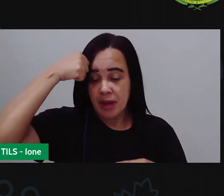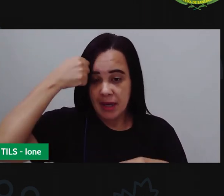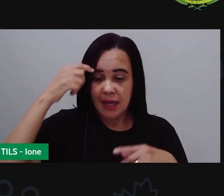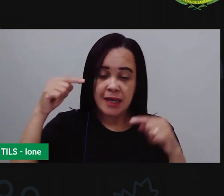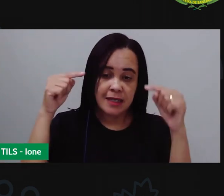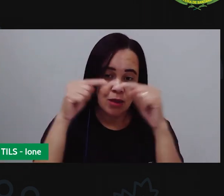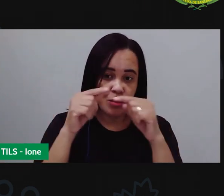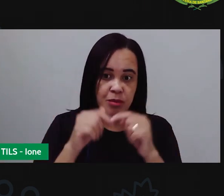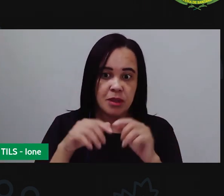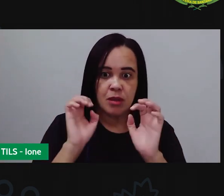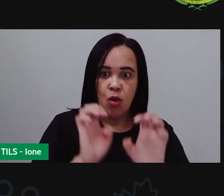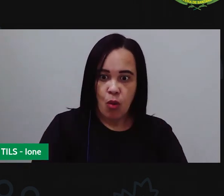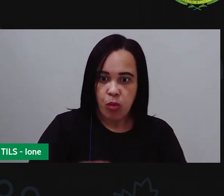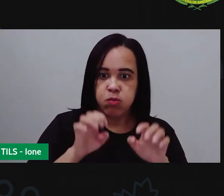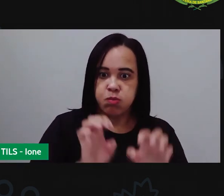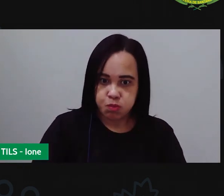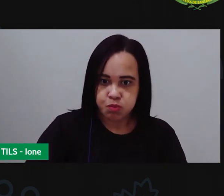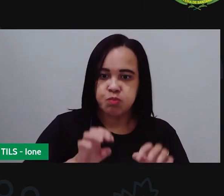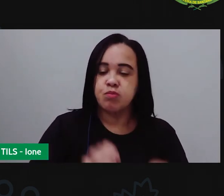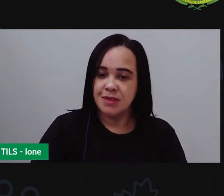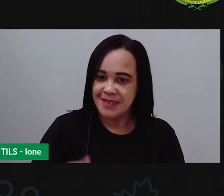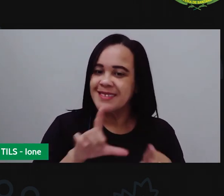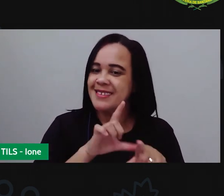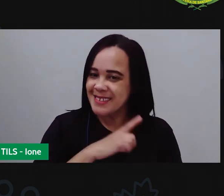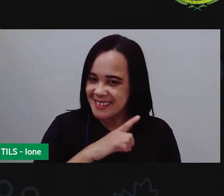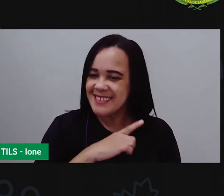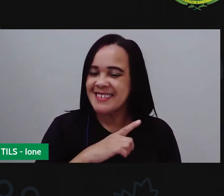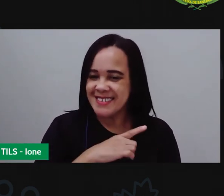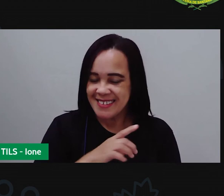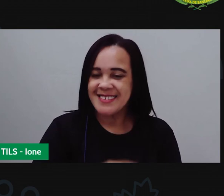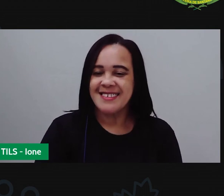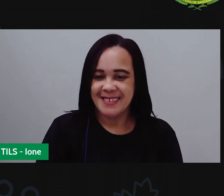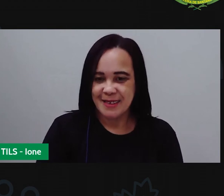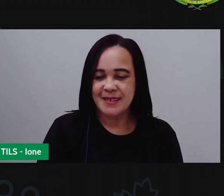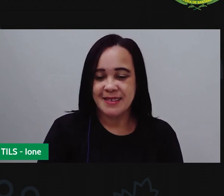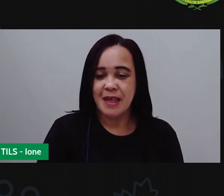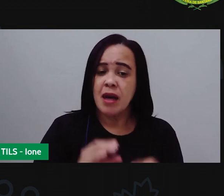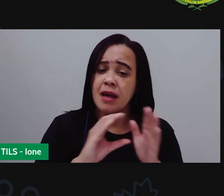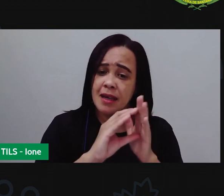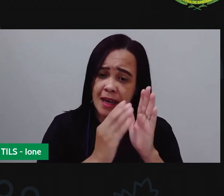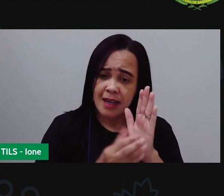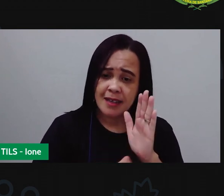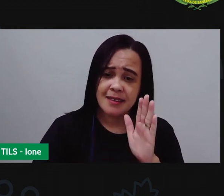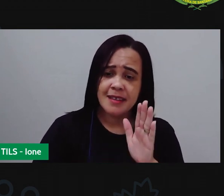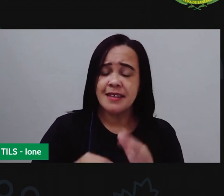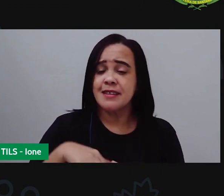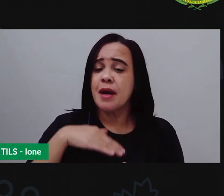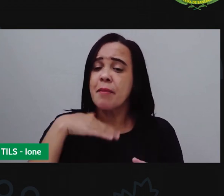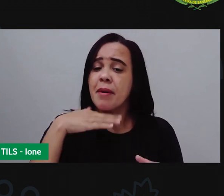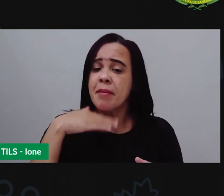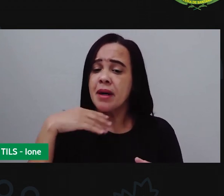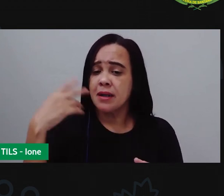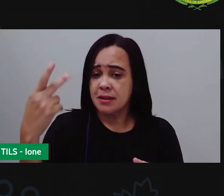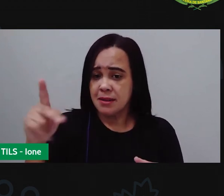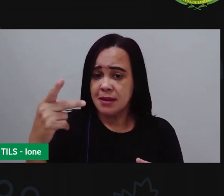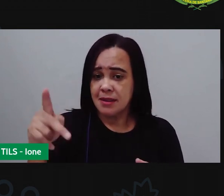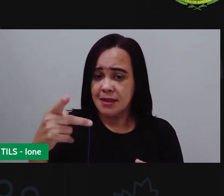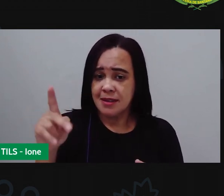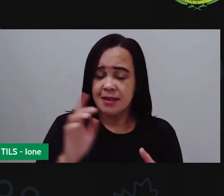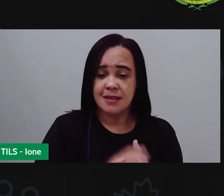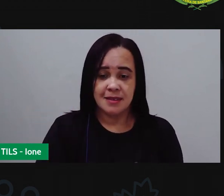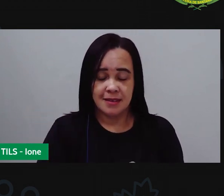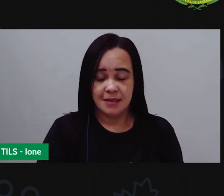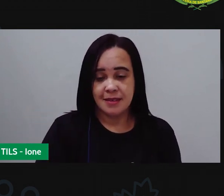via ali comparando um elemento da natureza, a gente viu características da mãe dela como lata